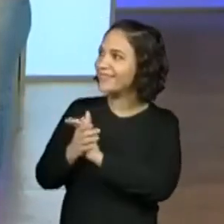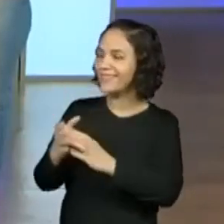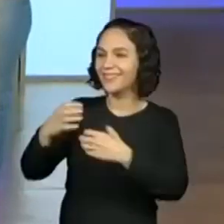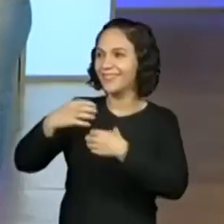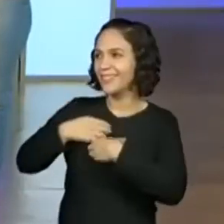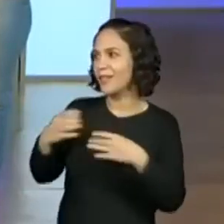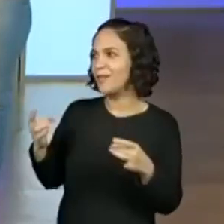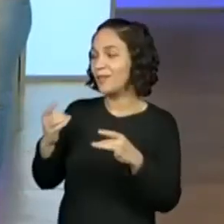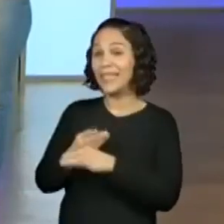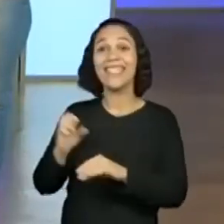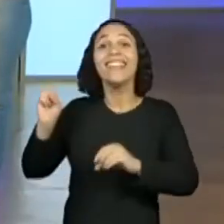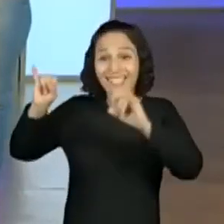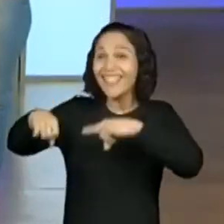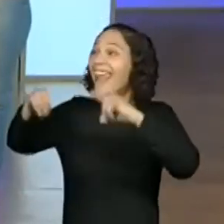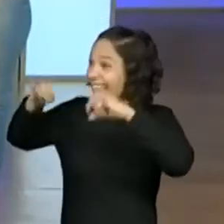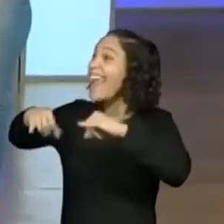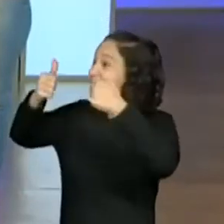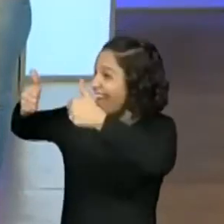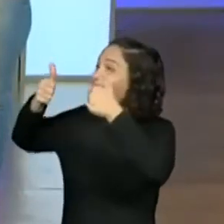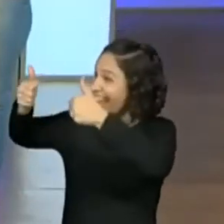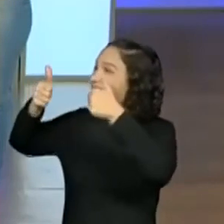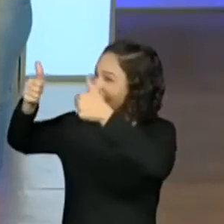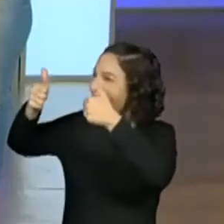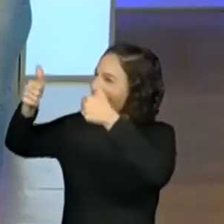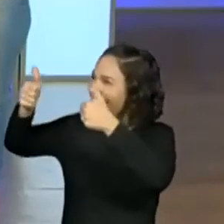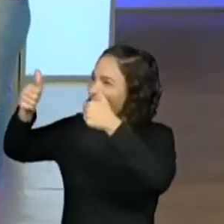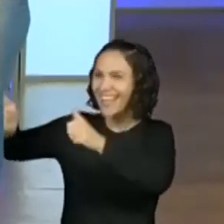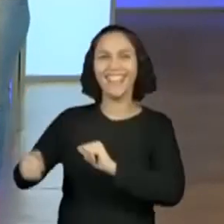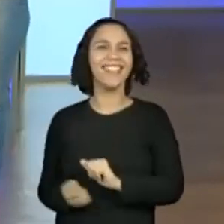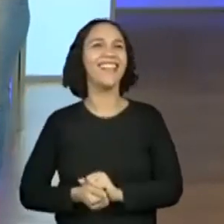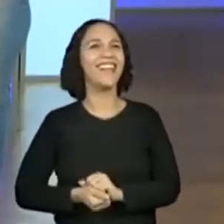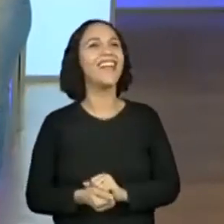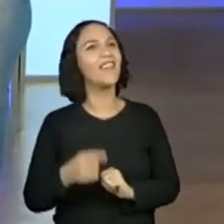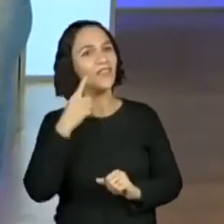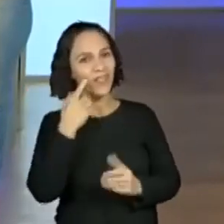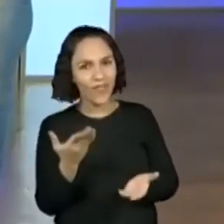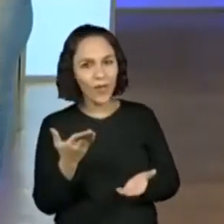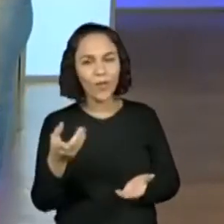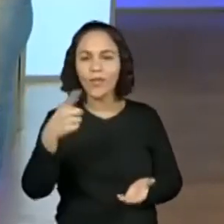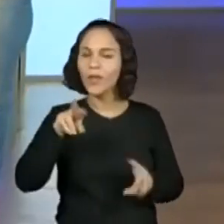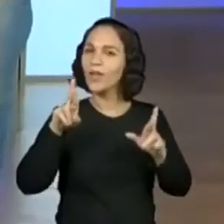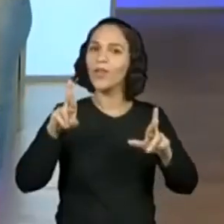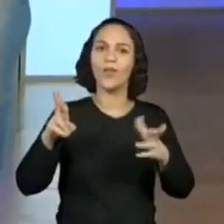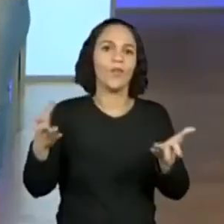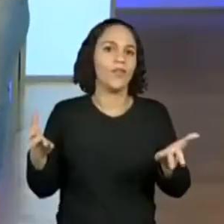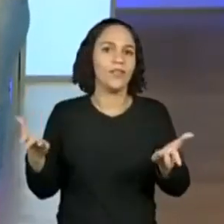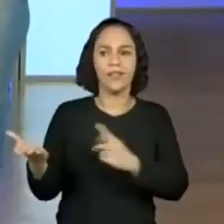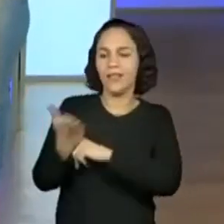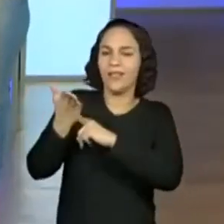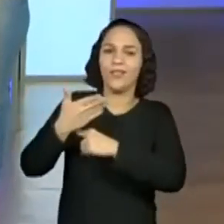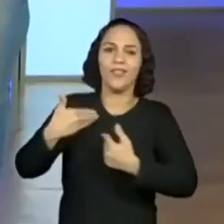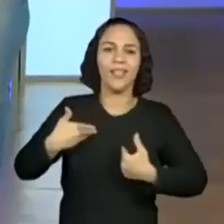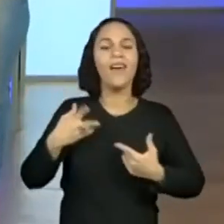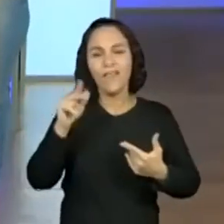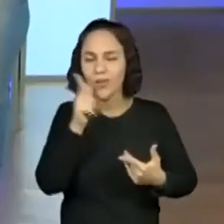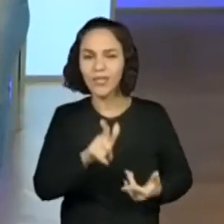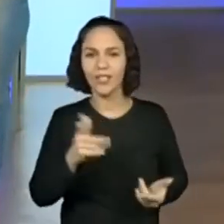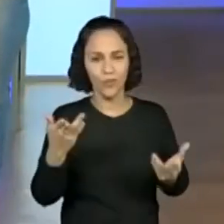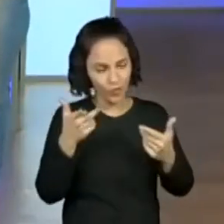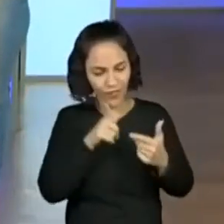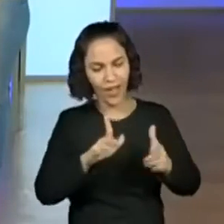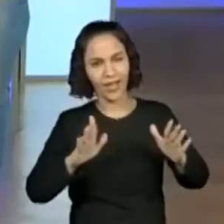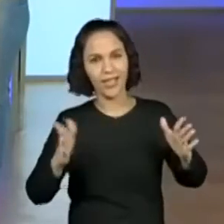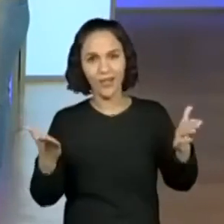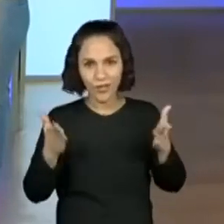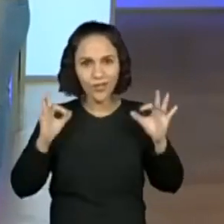preparada para me ver ganhando? Sim! Tá vendo? Todo mundo aqui, tá tudo conspirando. Vai dar certo, hoje vai dar